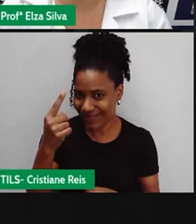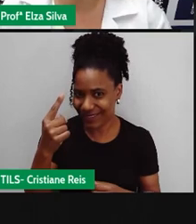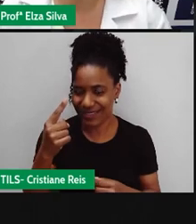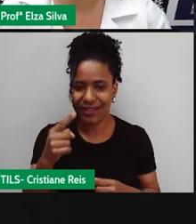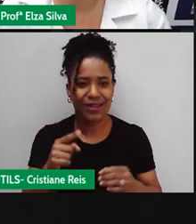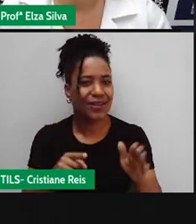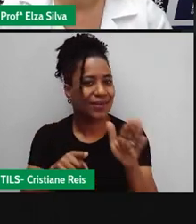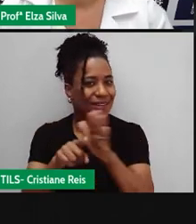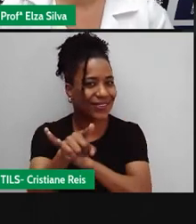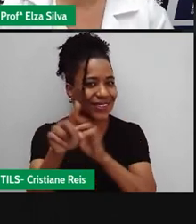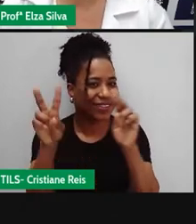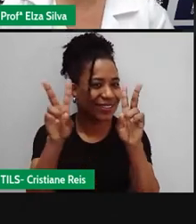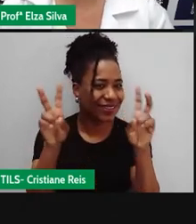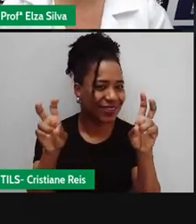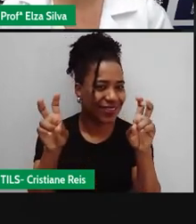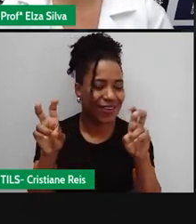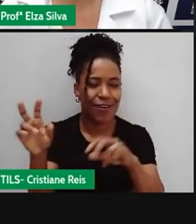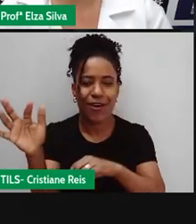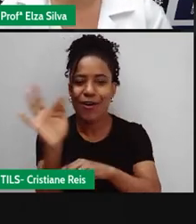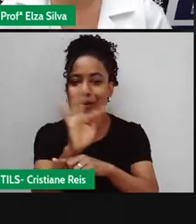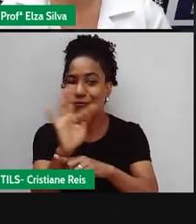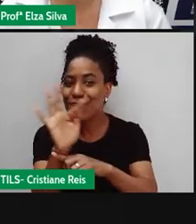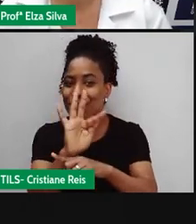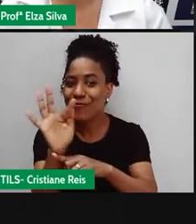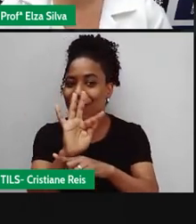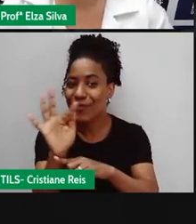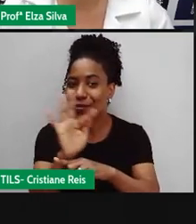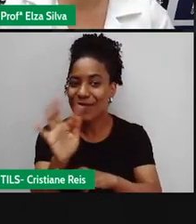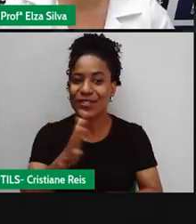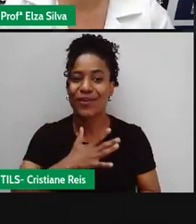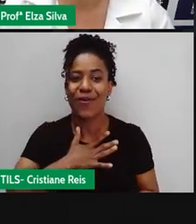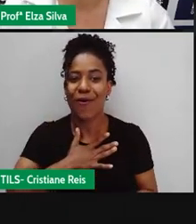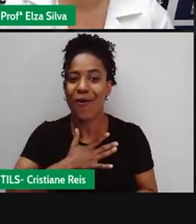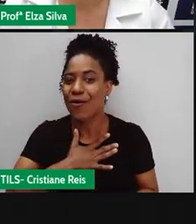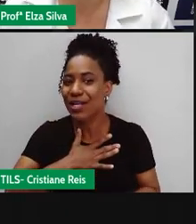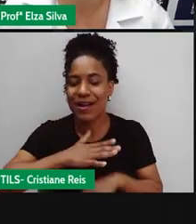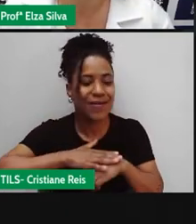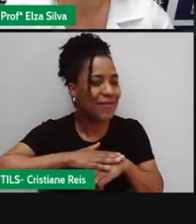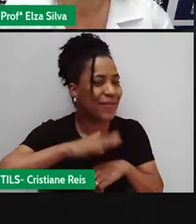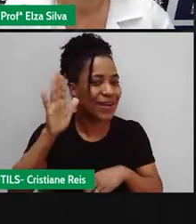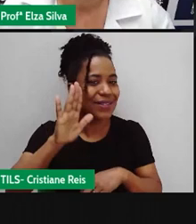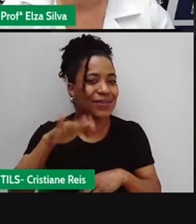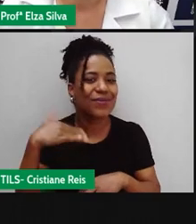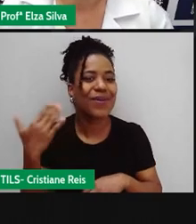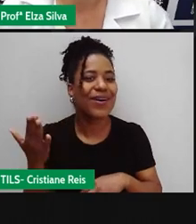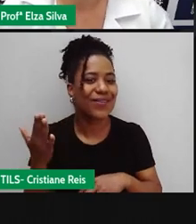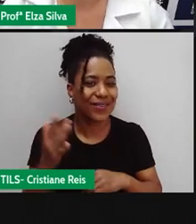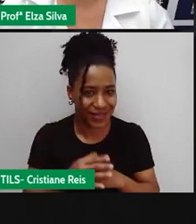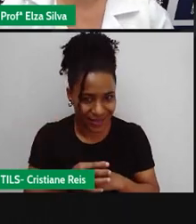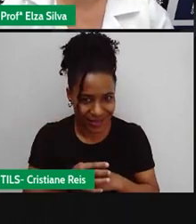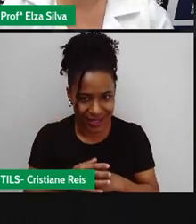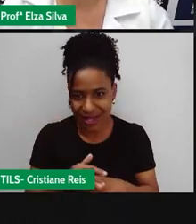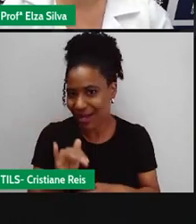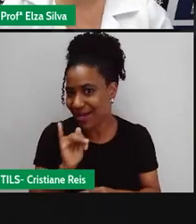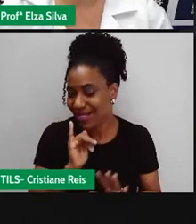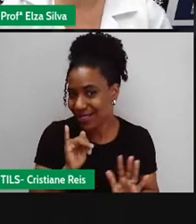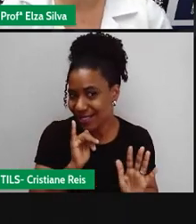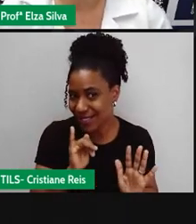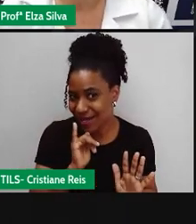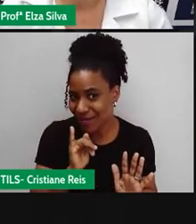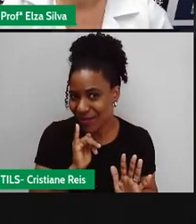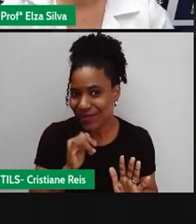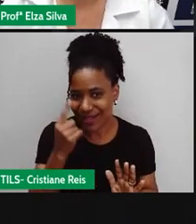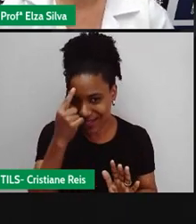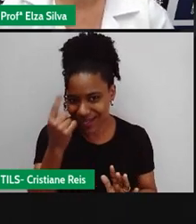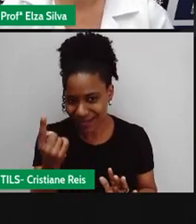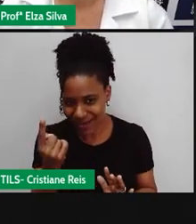essa pergunta Qual o seu Filme Favorito As For example Mission Impossible Flow